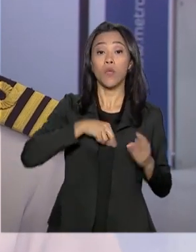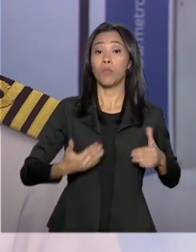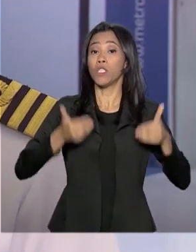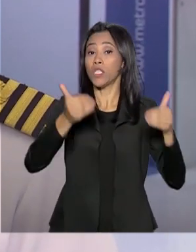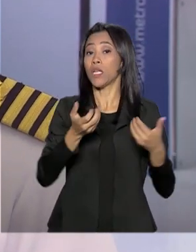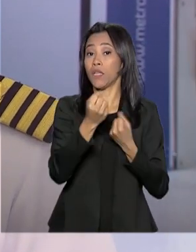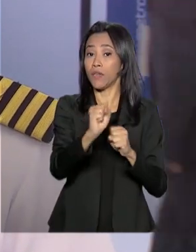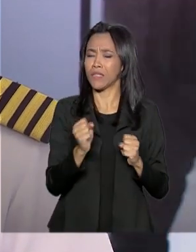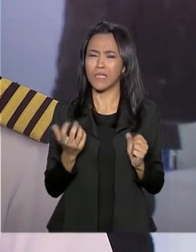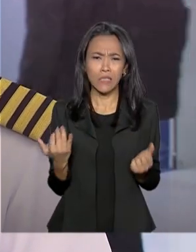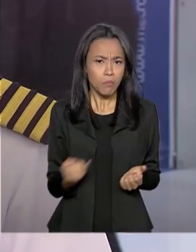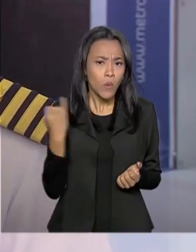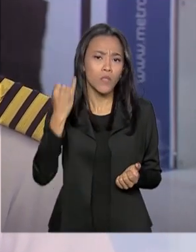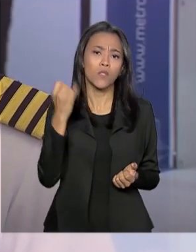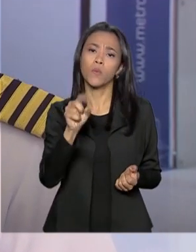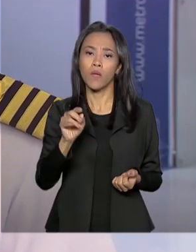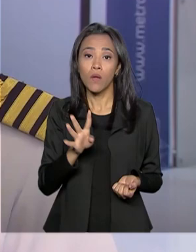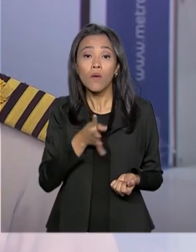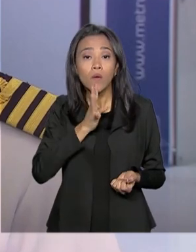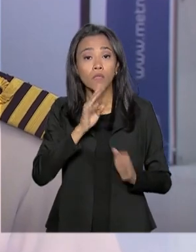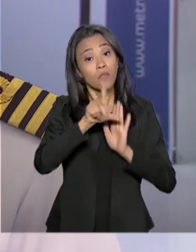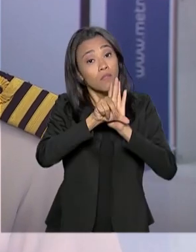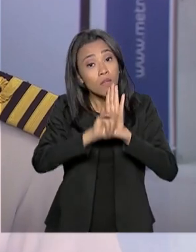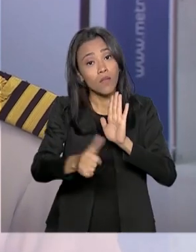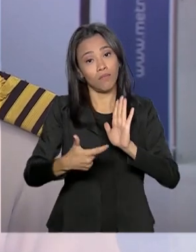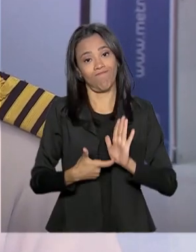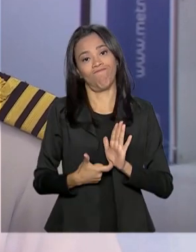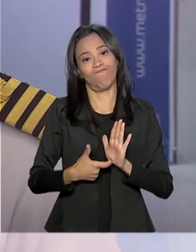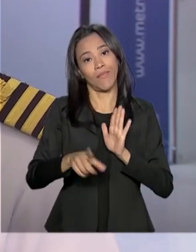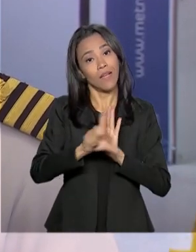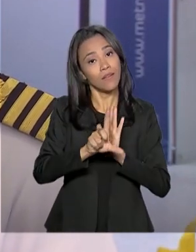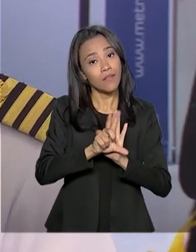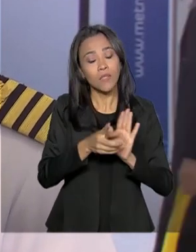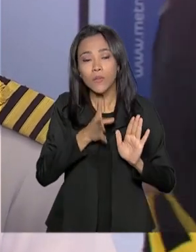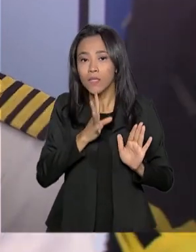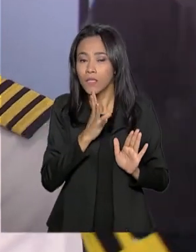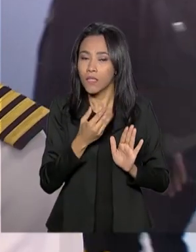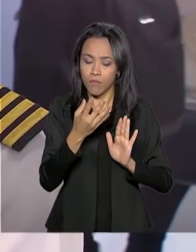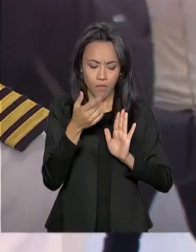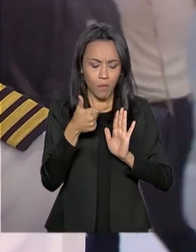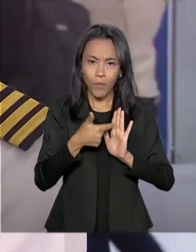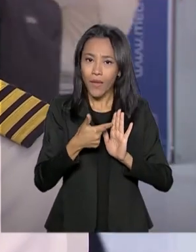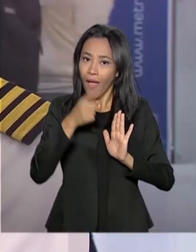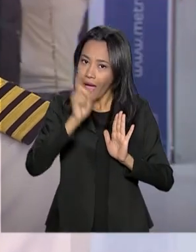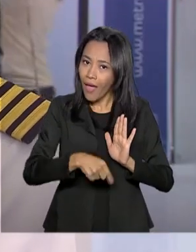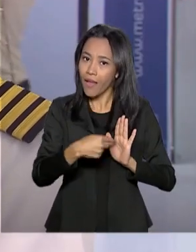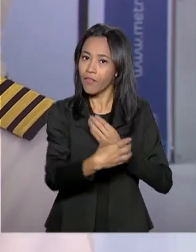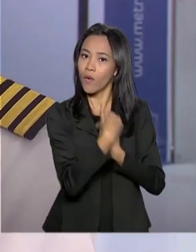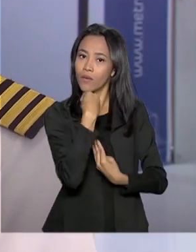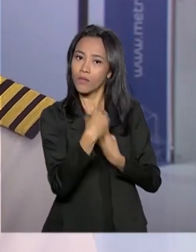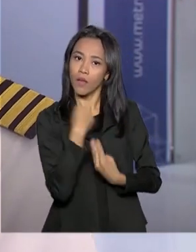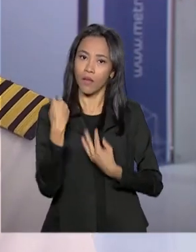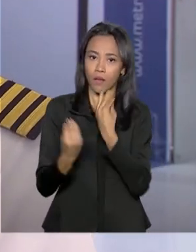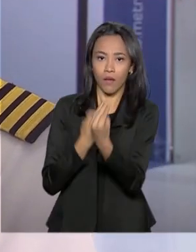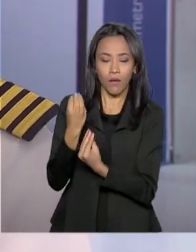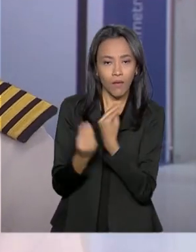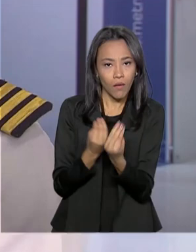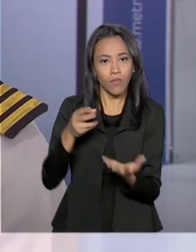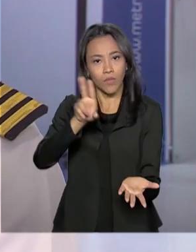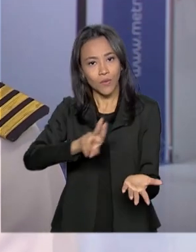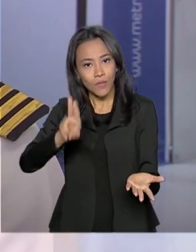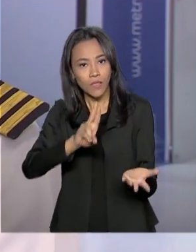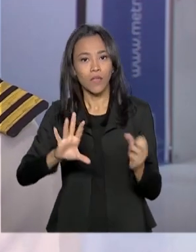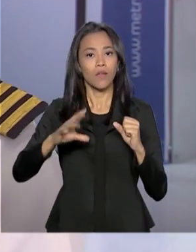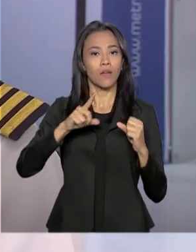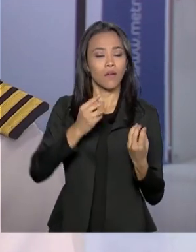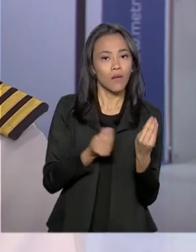legislação é muito importante no momento, porque ela é justamente o primeiro passo para você ter um pouco de